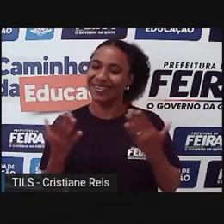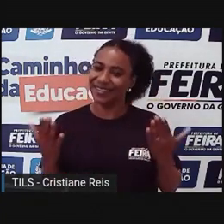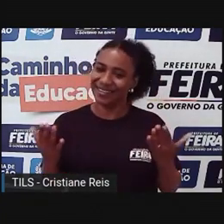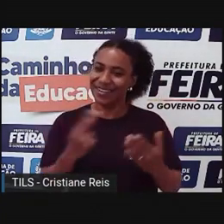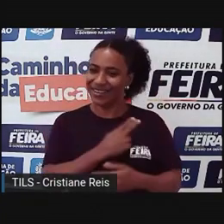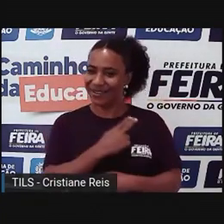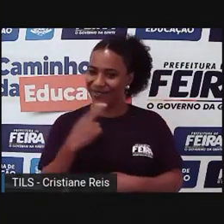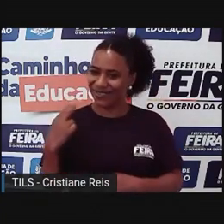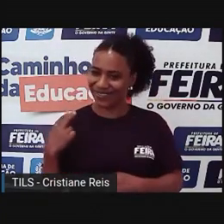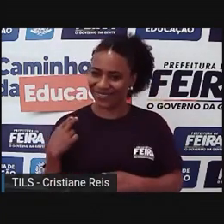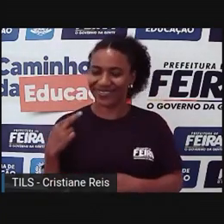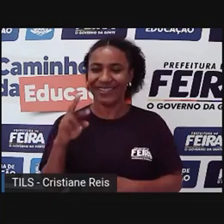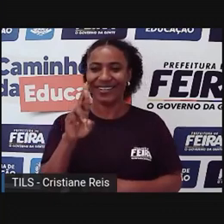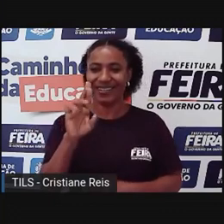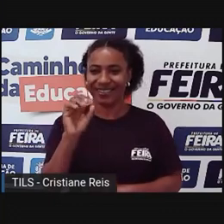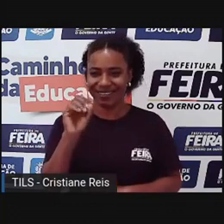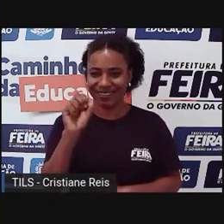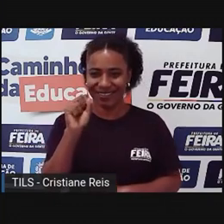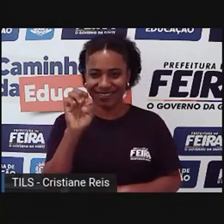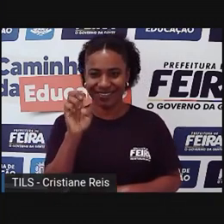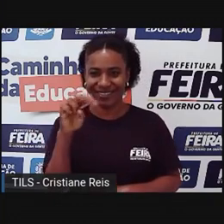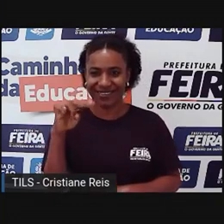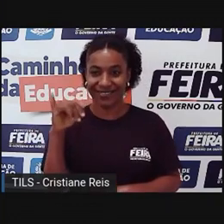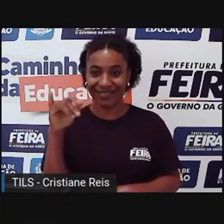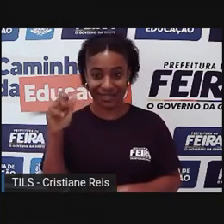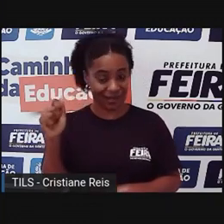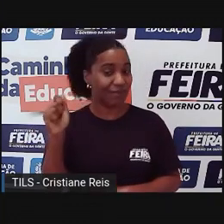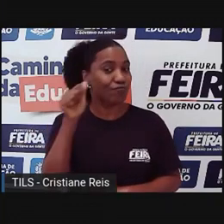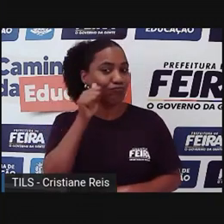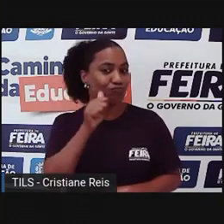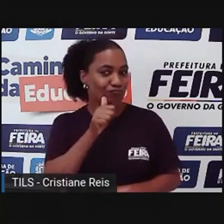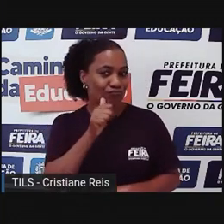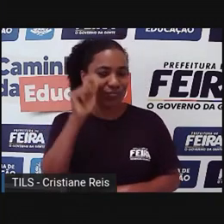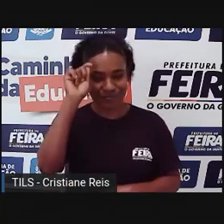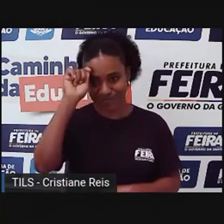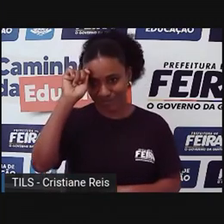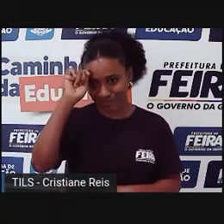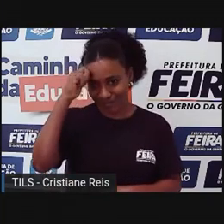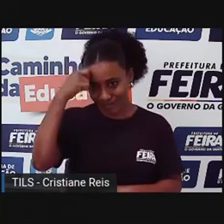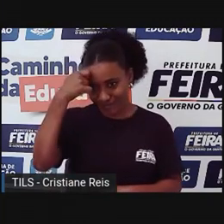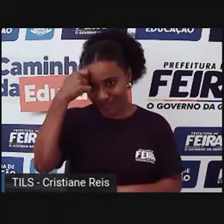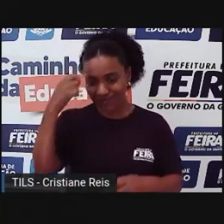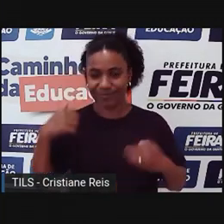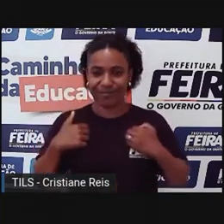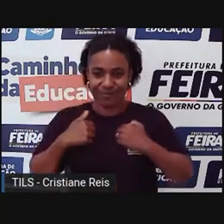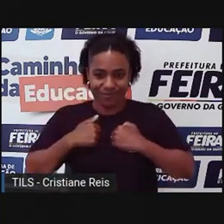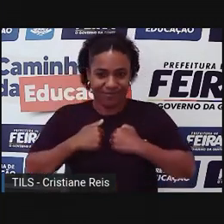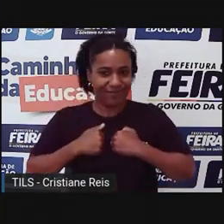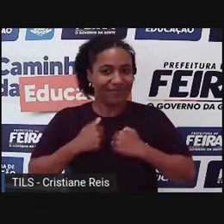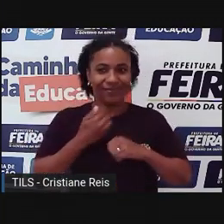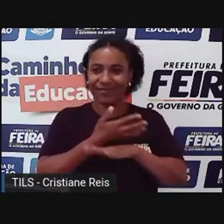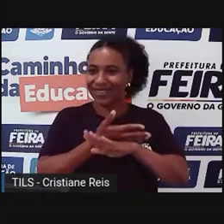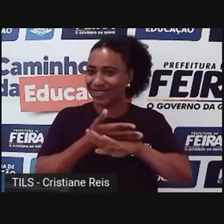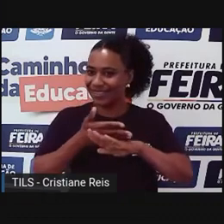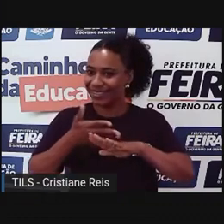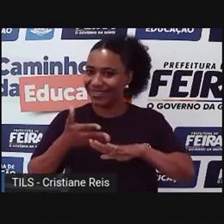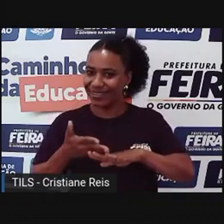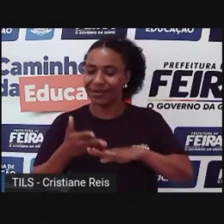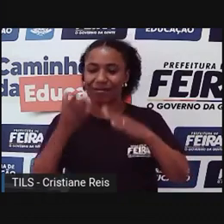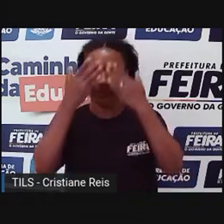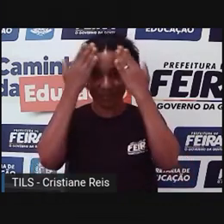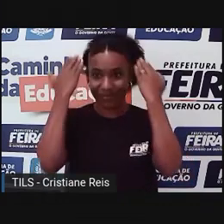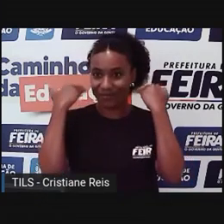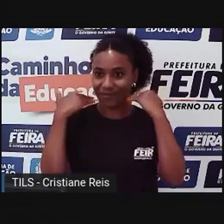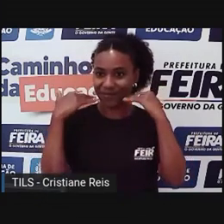sou a professora Rosivânia, eu sou uma mulher negra, tô usando um jaleco branco, tenho cabelos